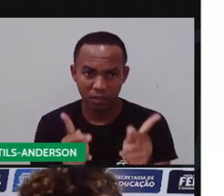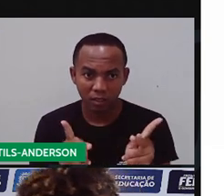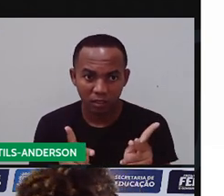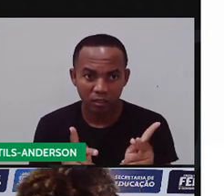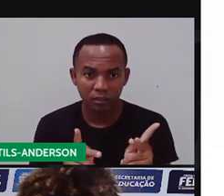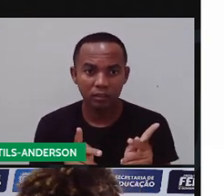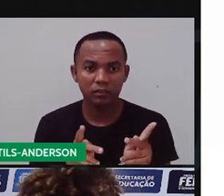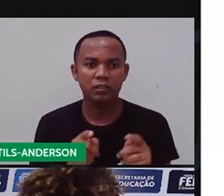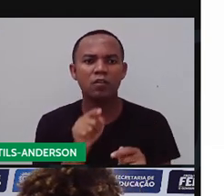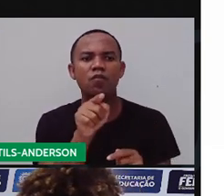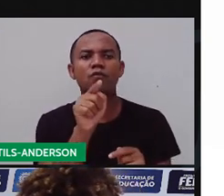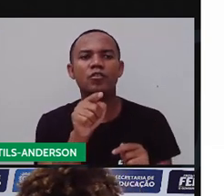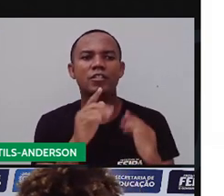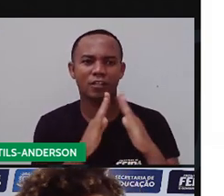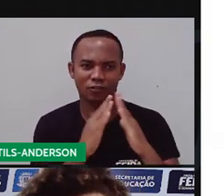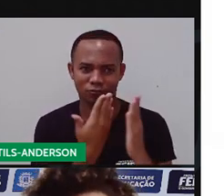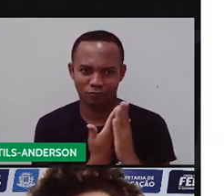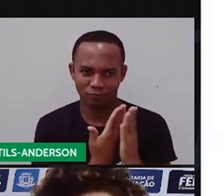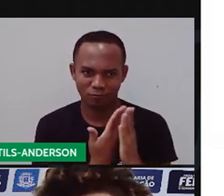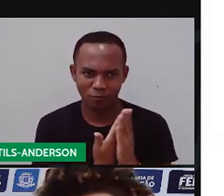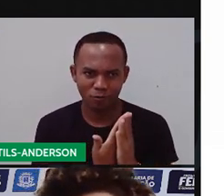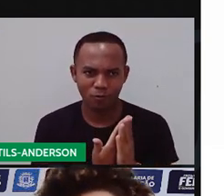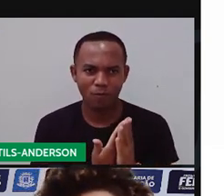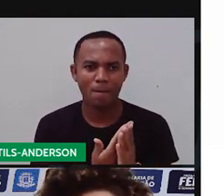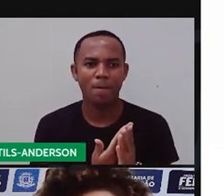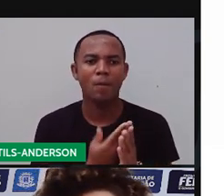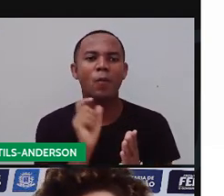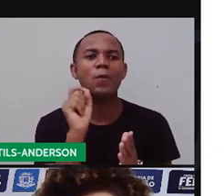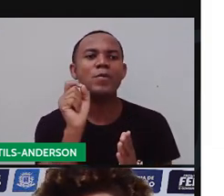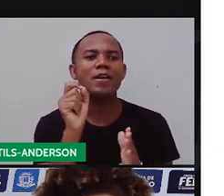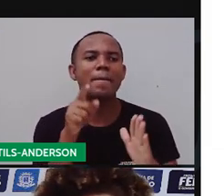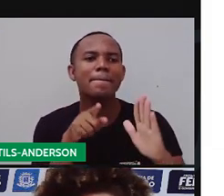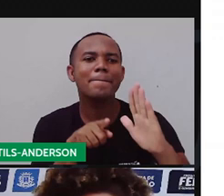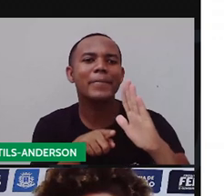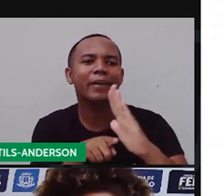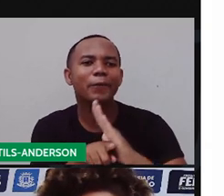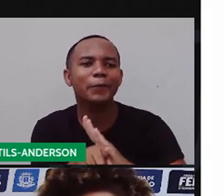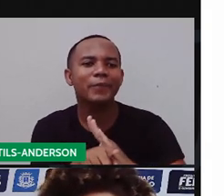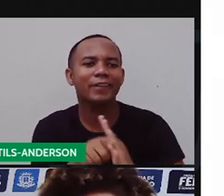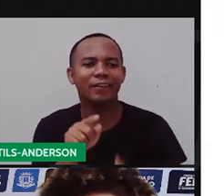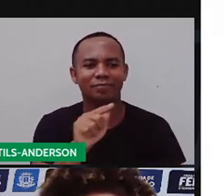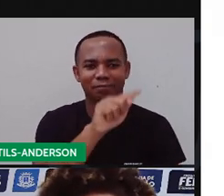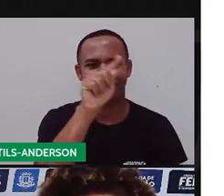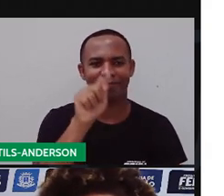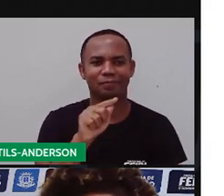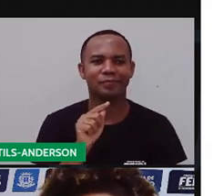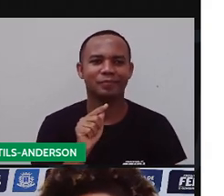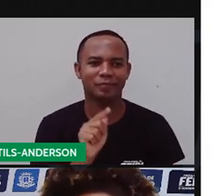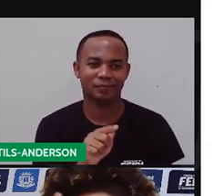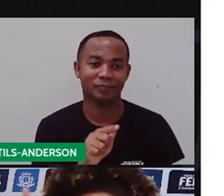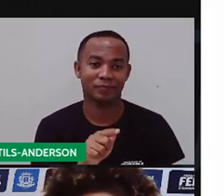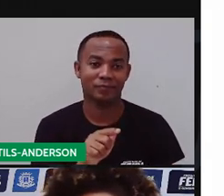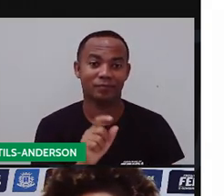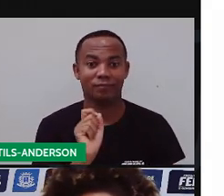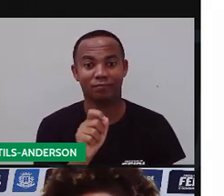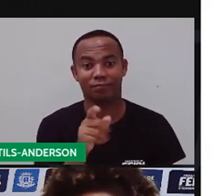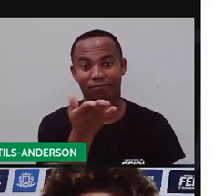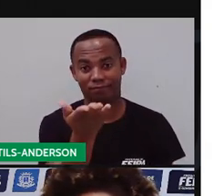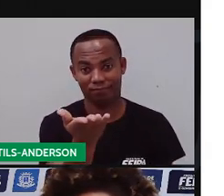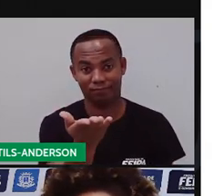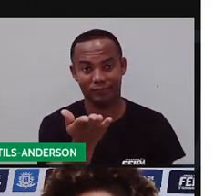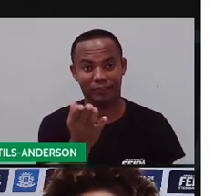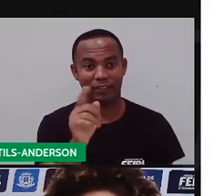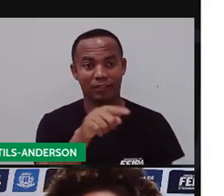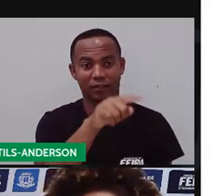Você estudou, Anderson? São o quê? Perguntas. E essas perguntas terminam com que ponto?